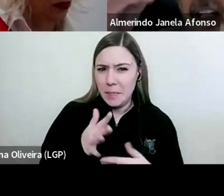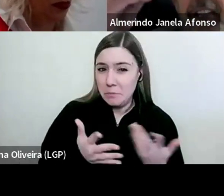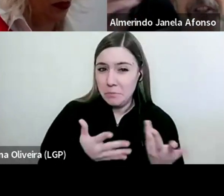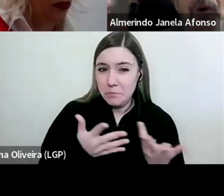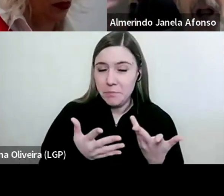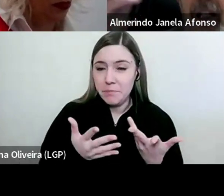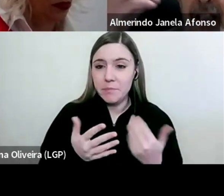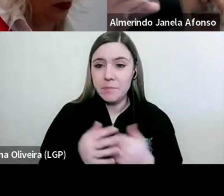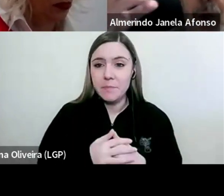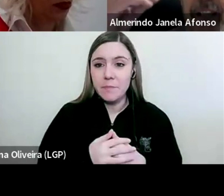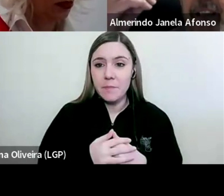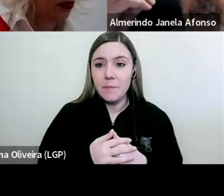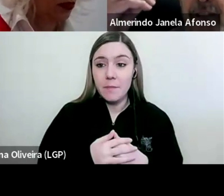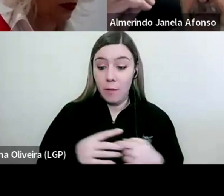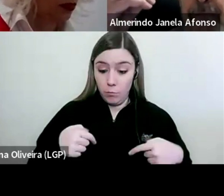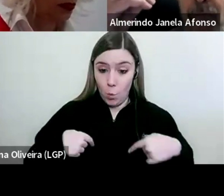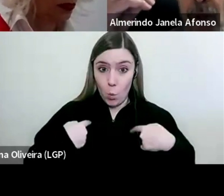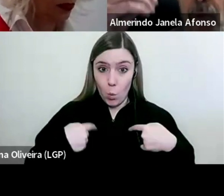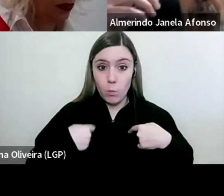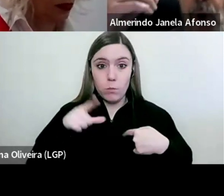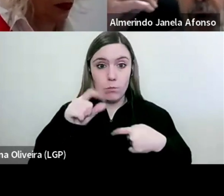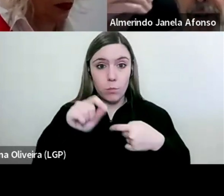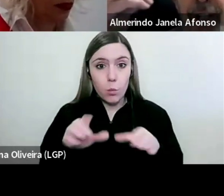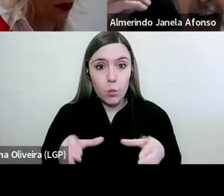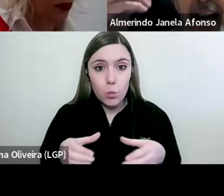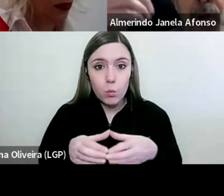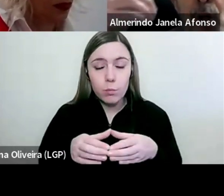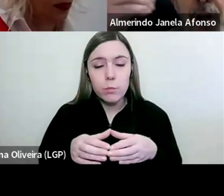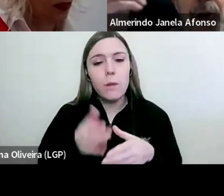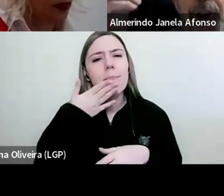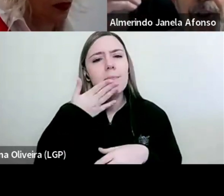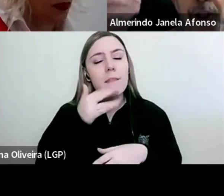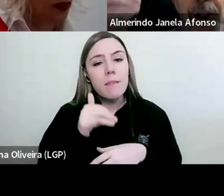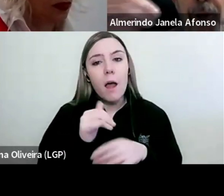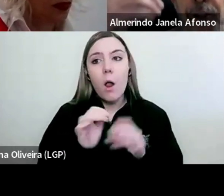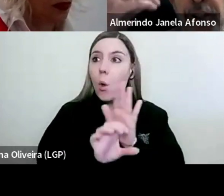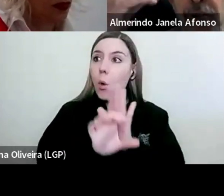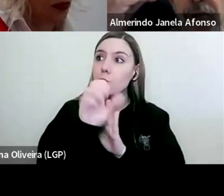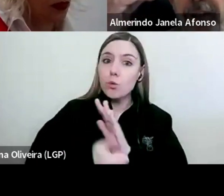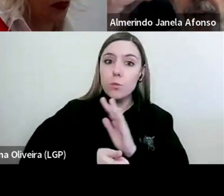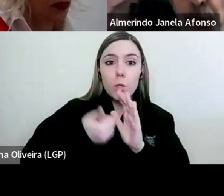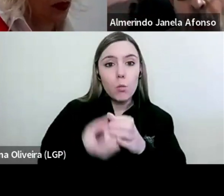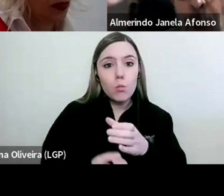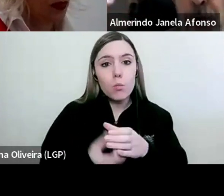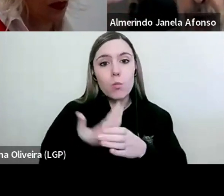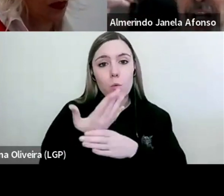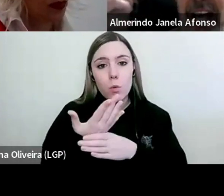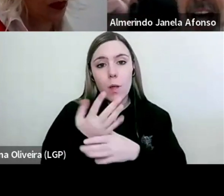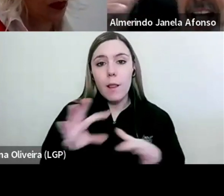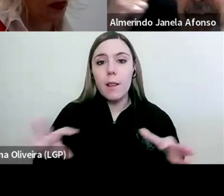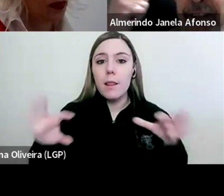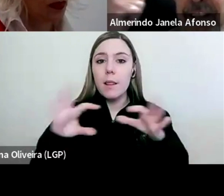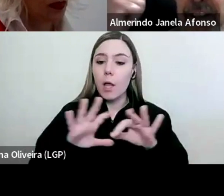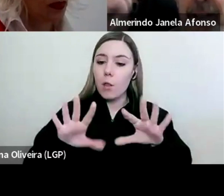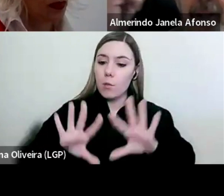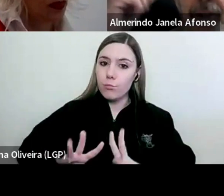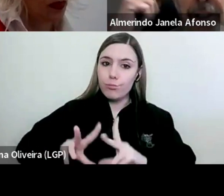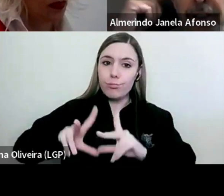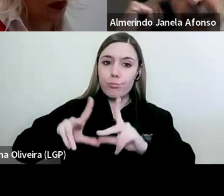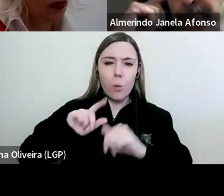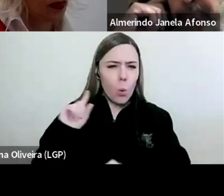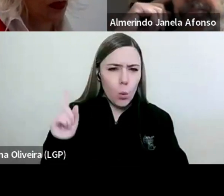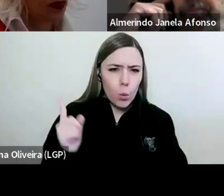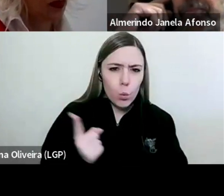individual e coletivo, procurando criar melhores condições para o desenvolvimento de todos em diferentes